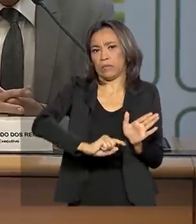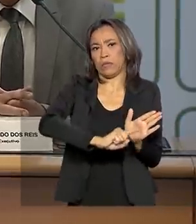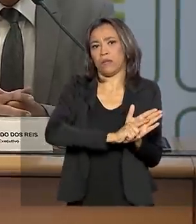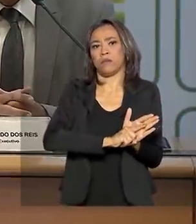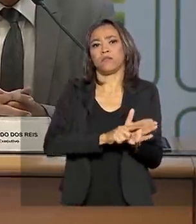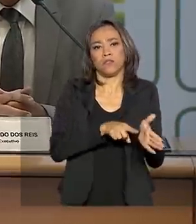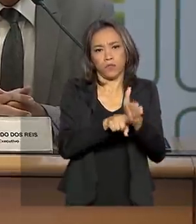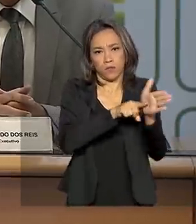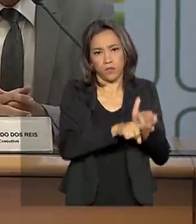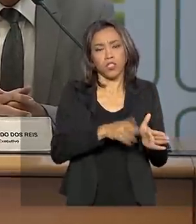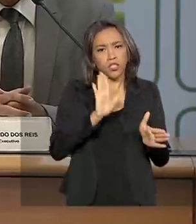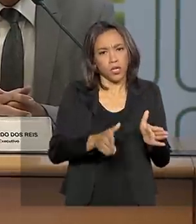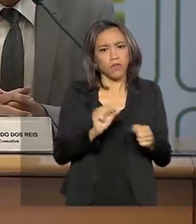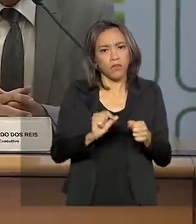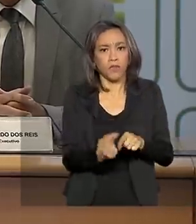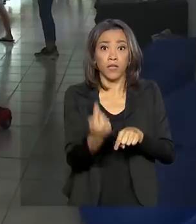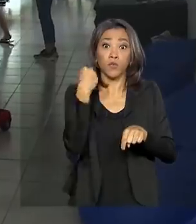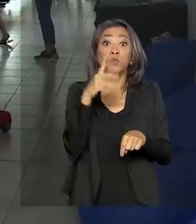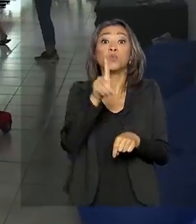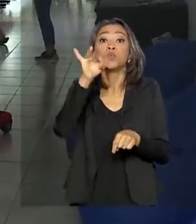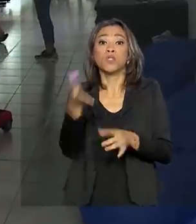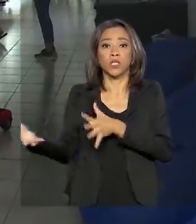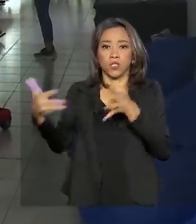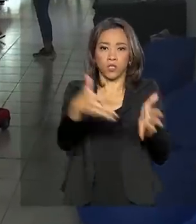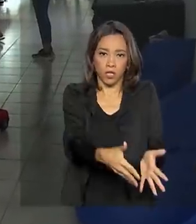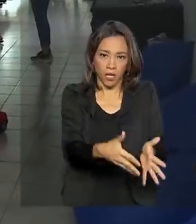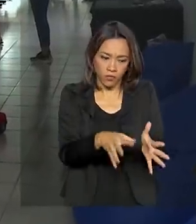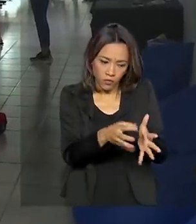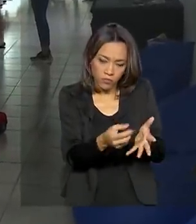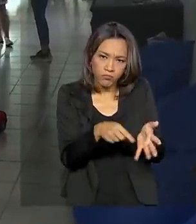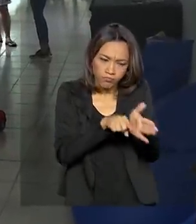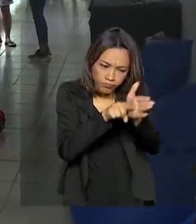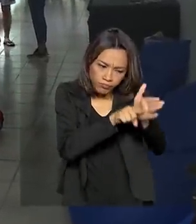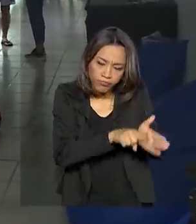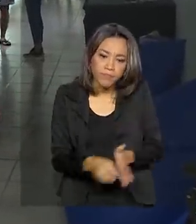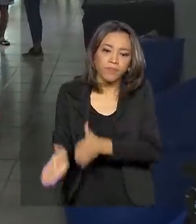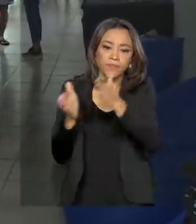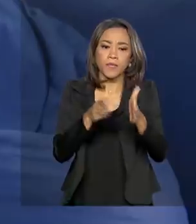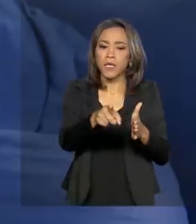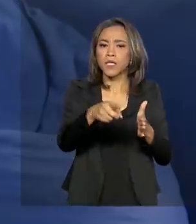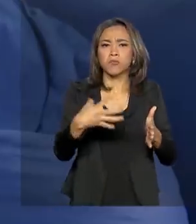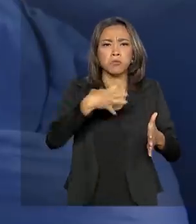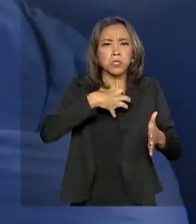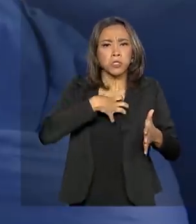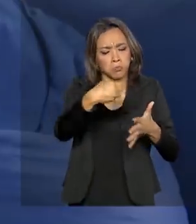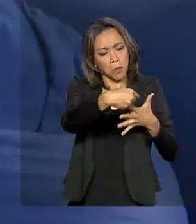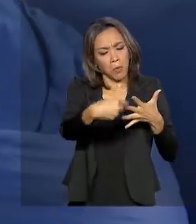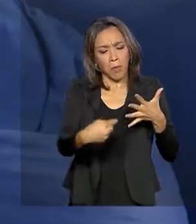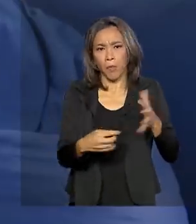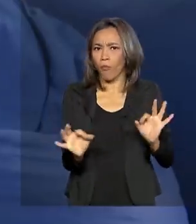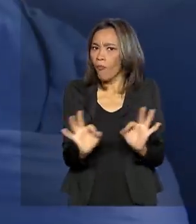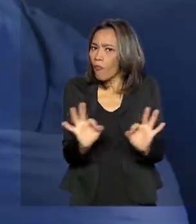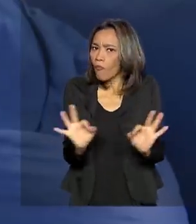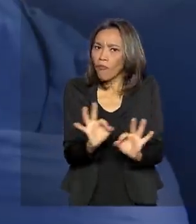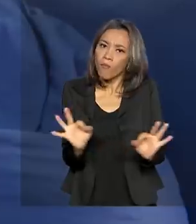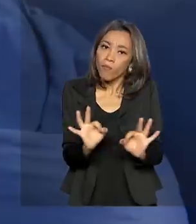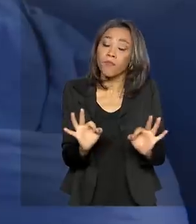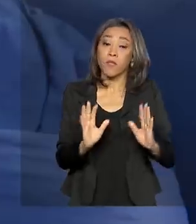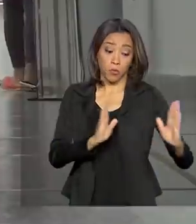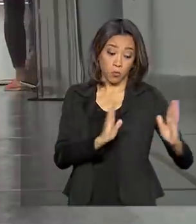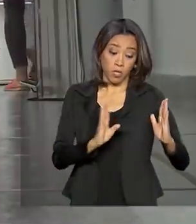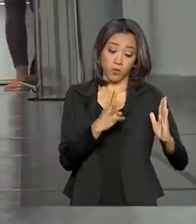no dia que eles chegaram. Os hóspedes permanecem com um quadro assintomático. Assim que vencer o período de